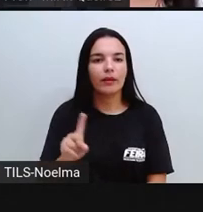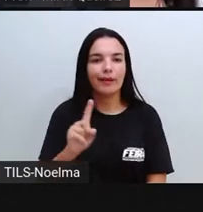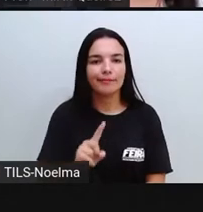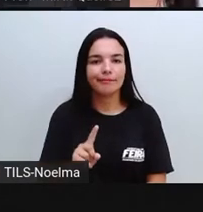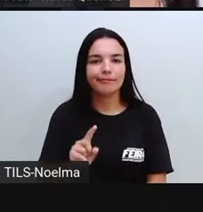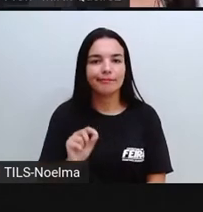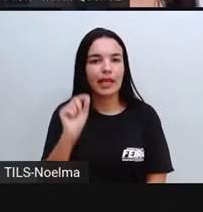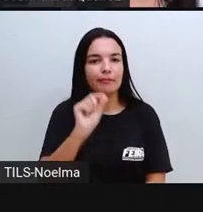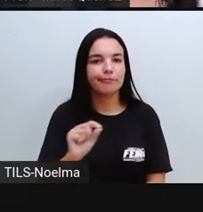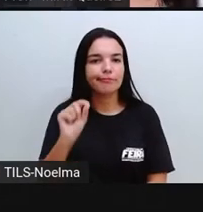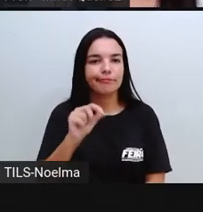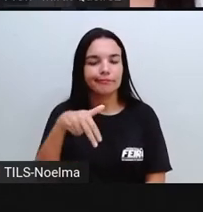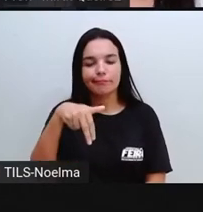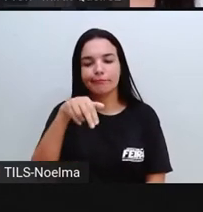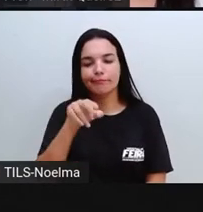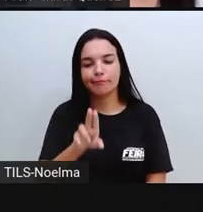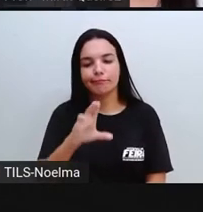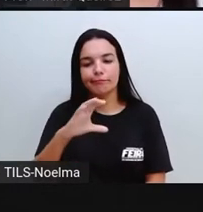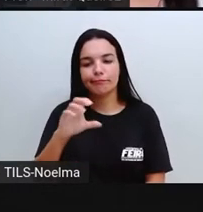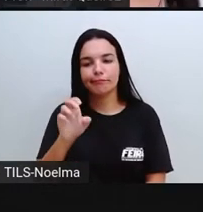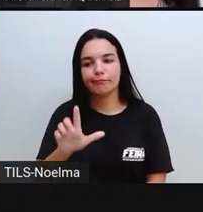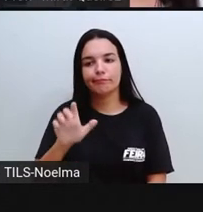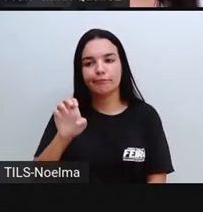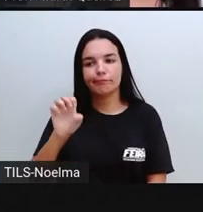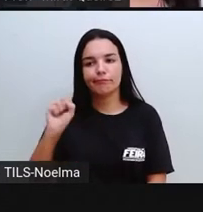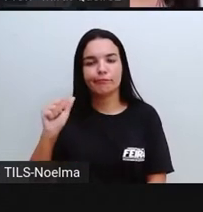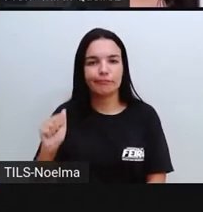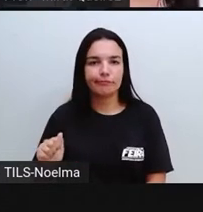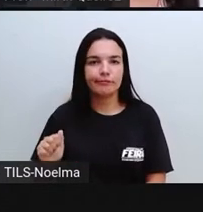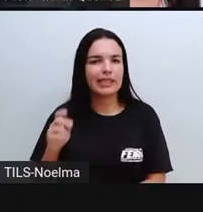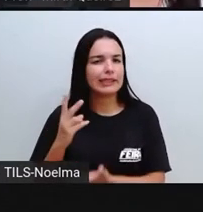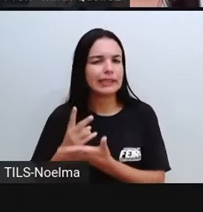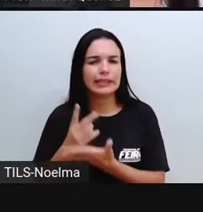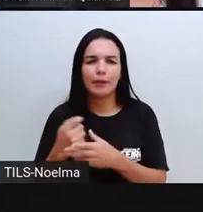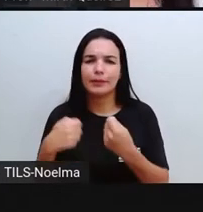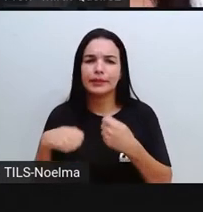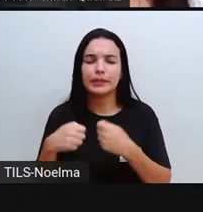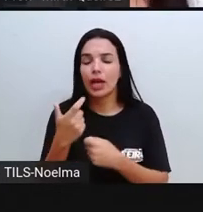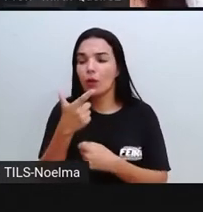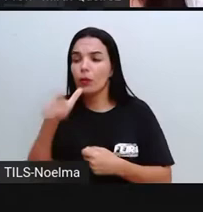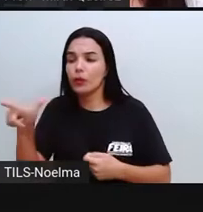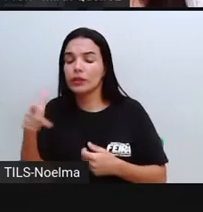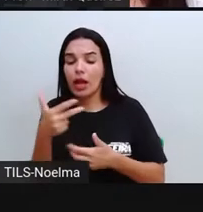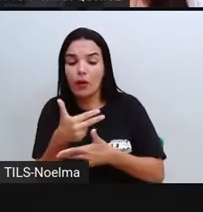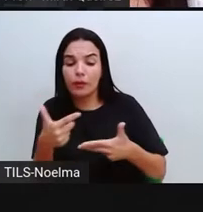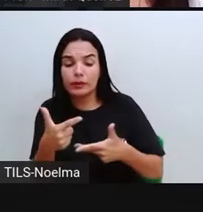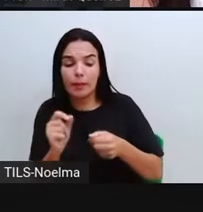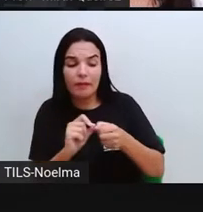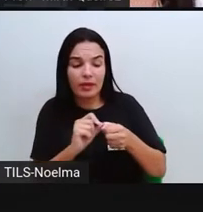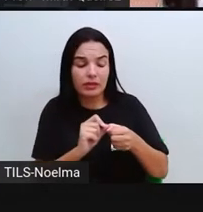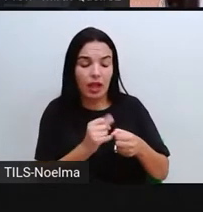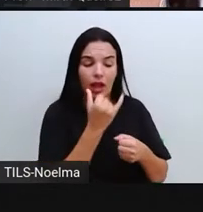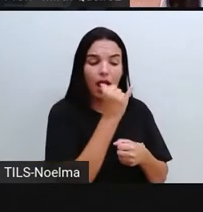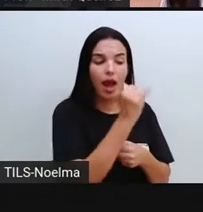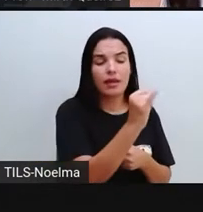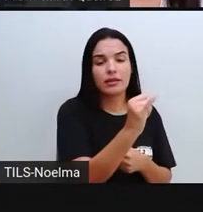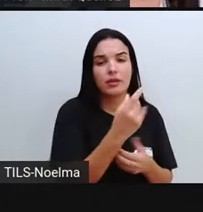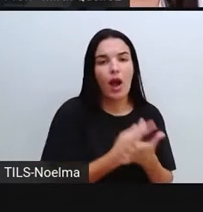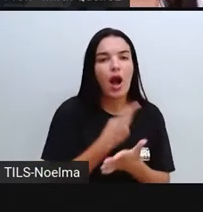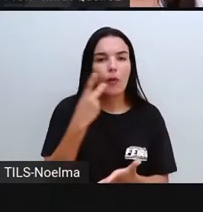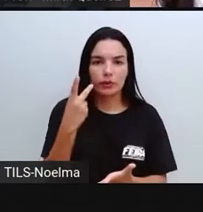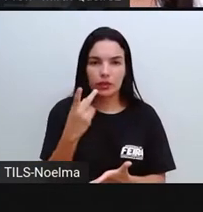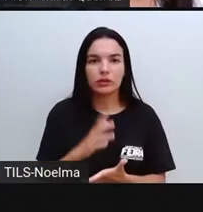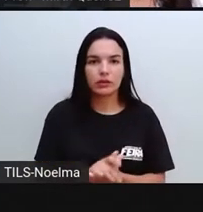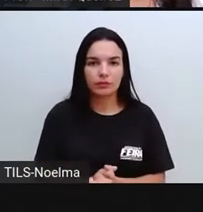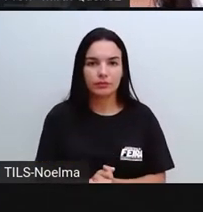energia aí nuclear, certo? Então, a gente sempre precisa de um outro corpo desenvolver determinada atividade para que essa energia elétrica